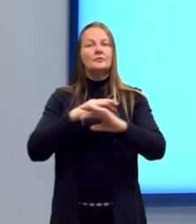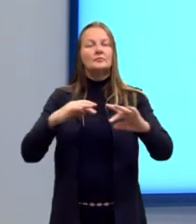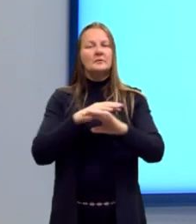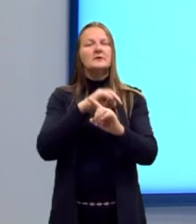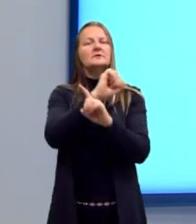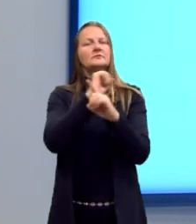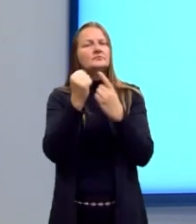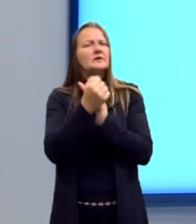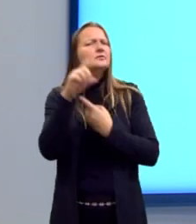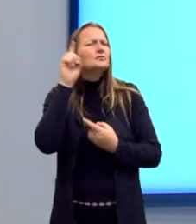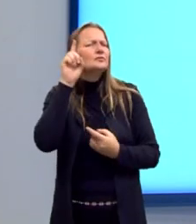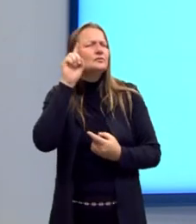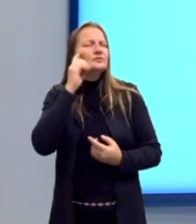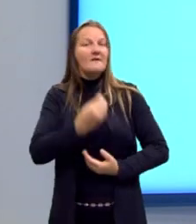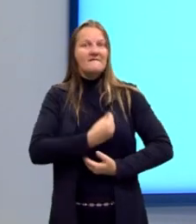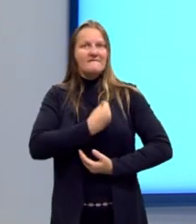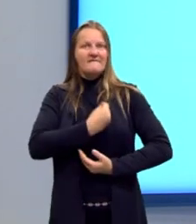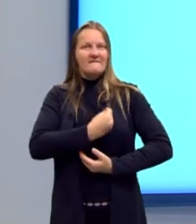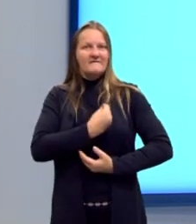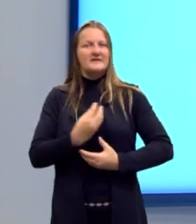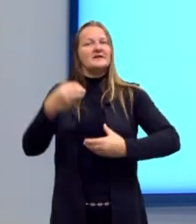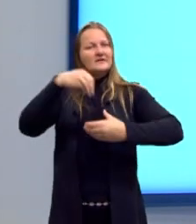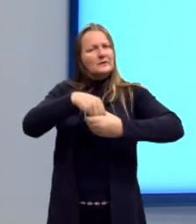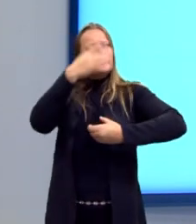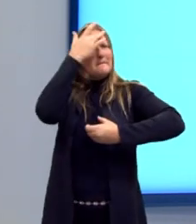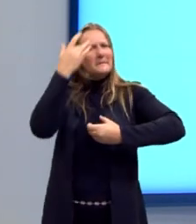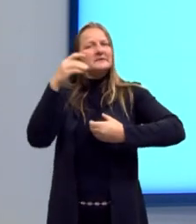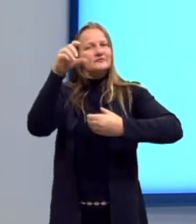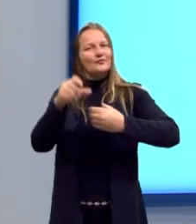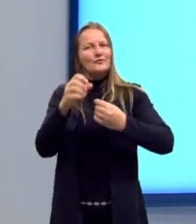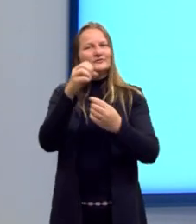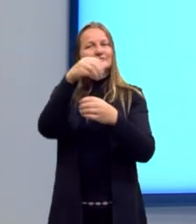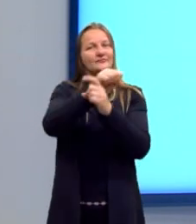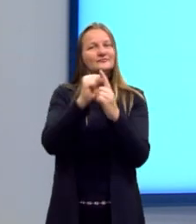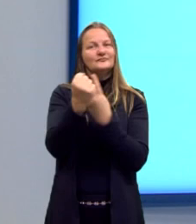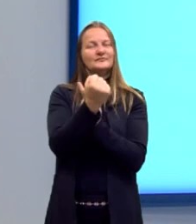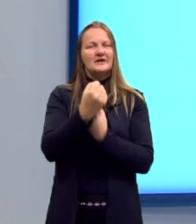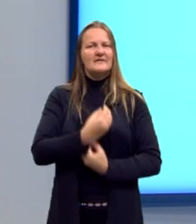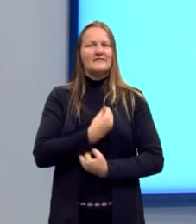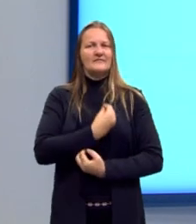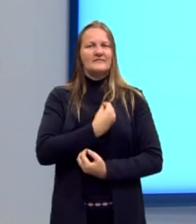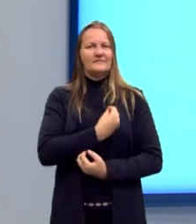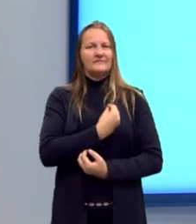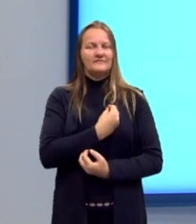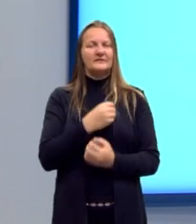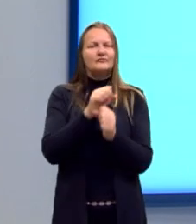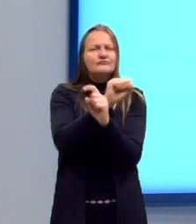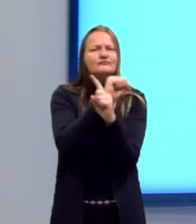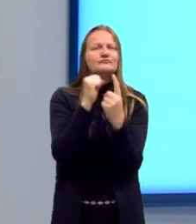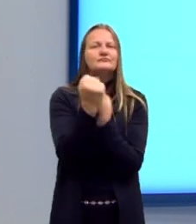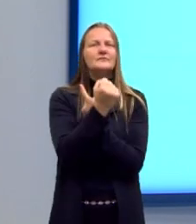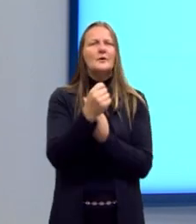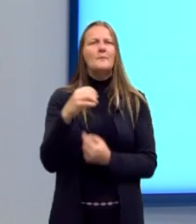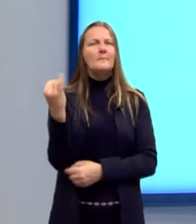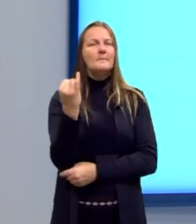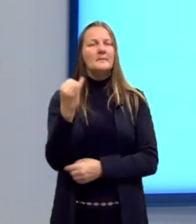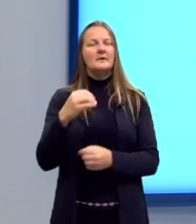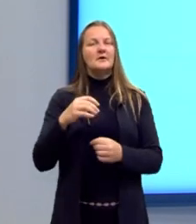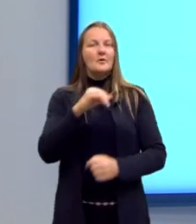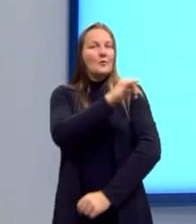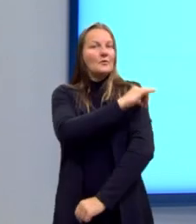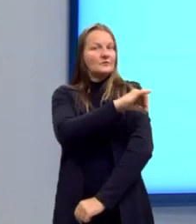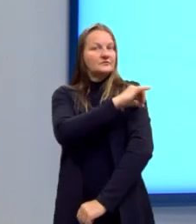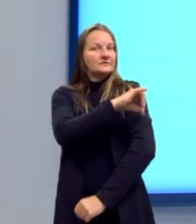cotidianos que vêm acontecendo com as pessoas da sociedade, que estão vivendo ali na sociedade, principalmente a carioca.